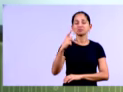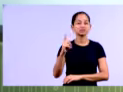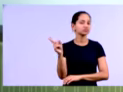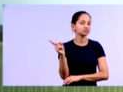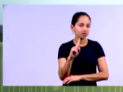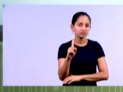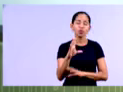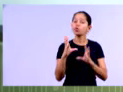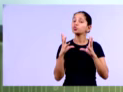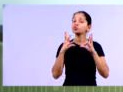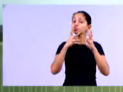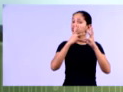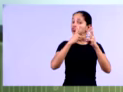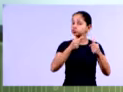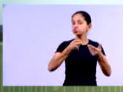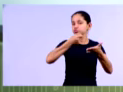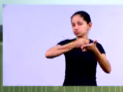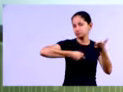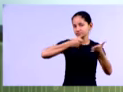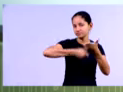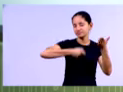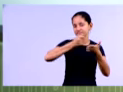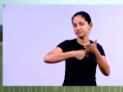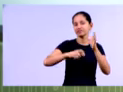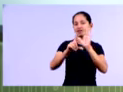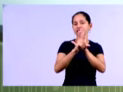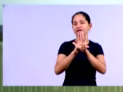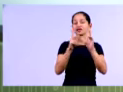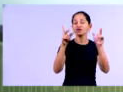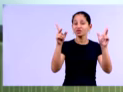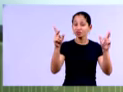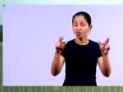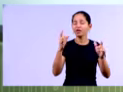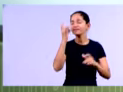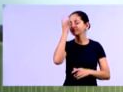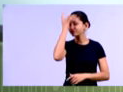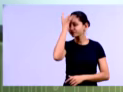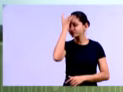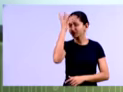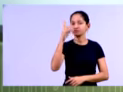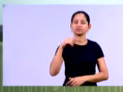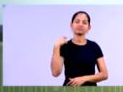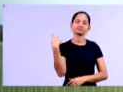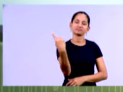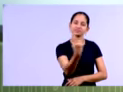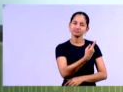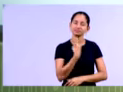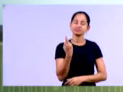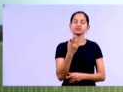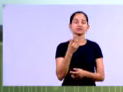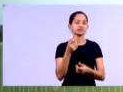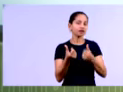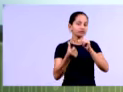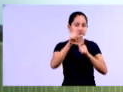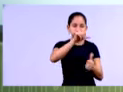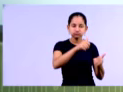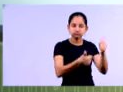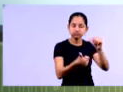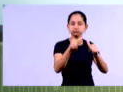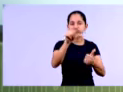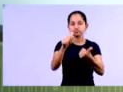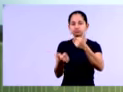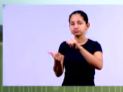de acordo com o que especifica a lei 6.404. Então, isso facilita ou não facilita, né, gente? A questão da análise das